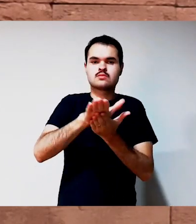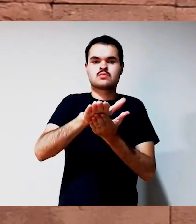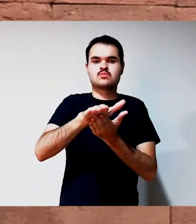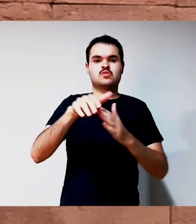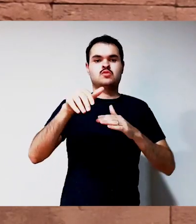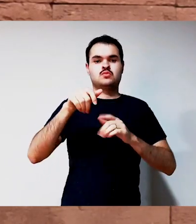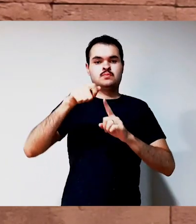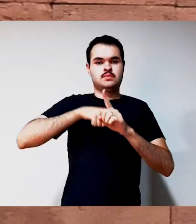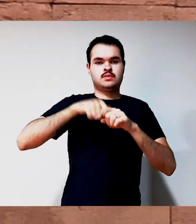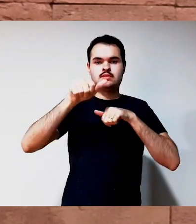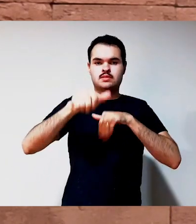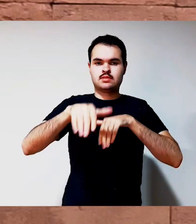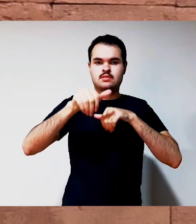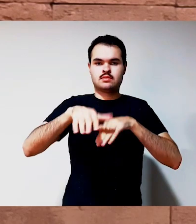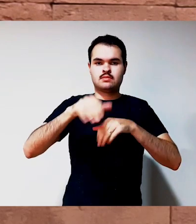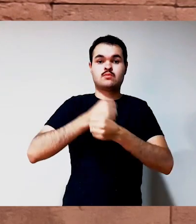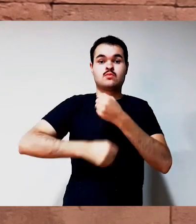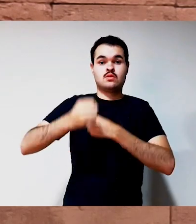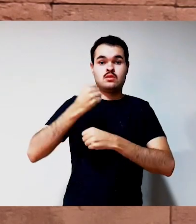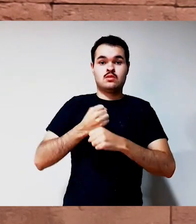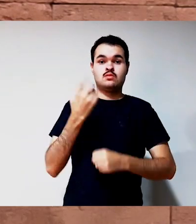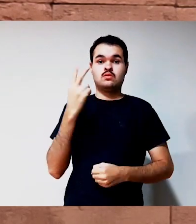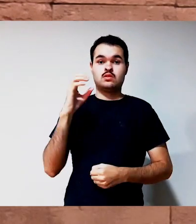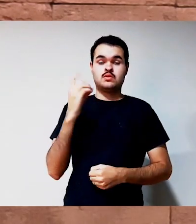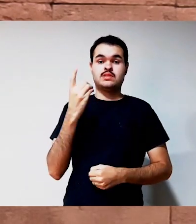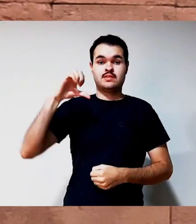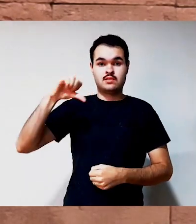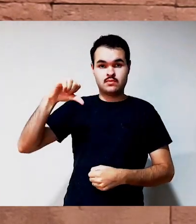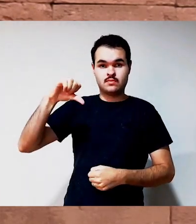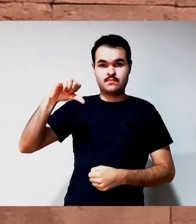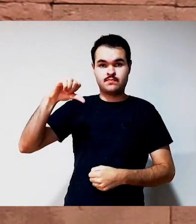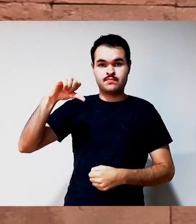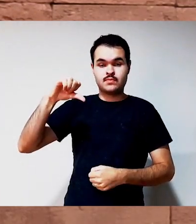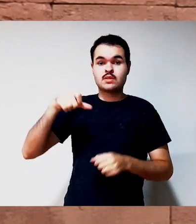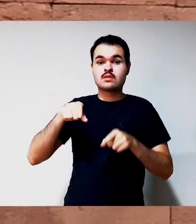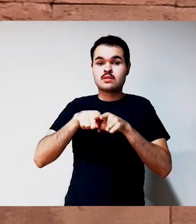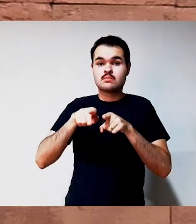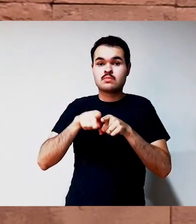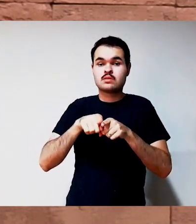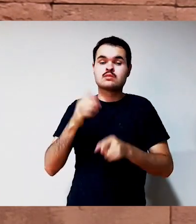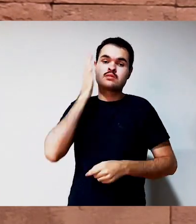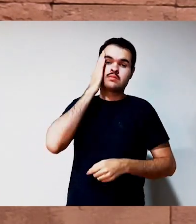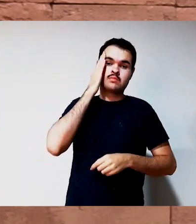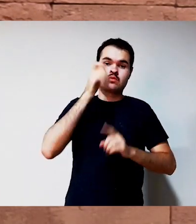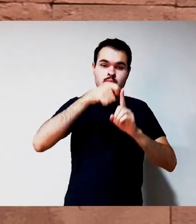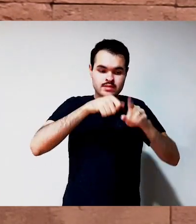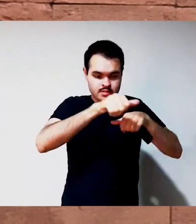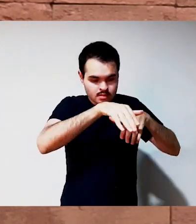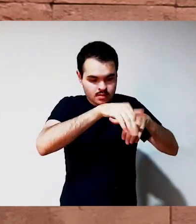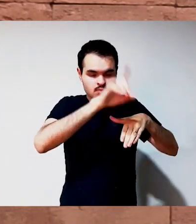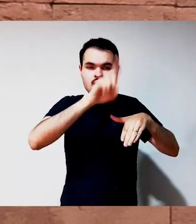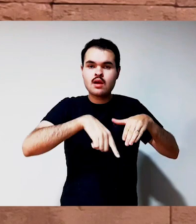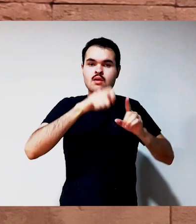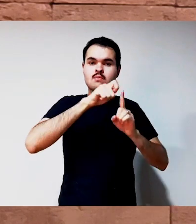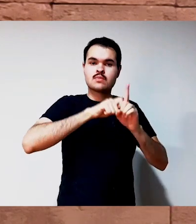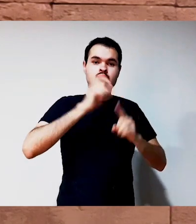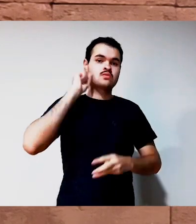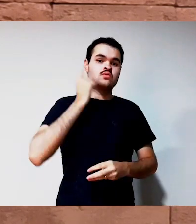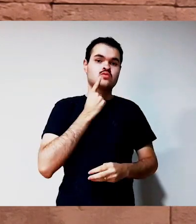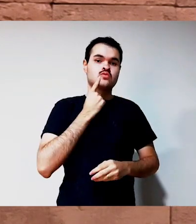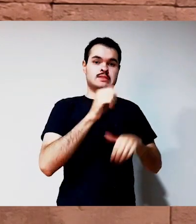a história de dois adolescentes surdos que residem em Curitiba e conta um pouco da melancolia pela qual eles passam.